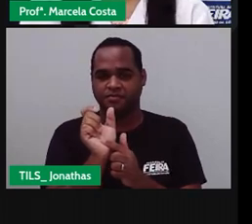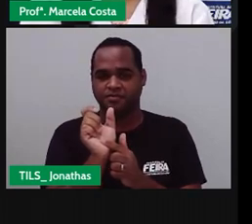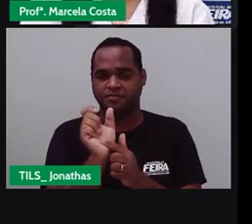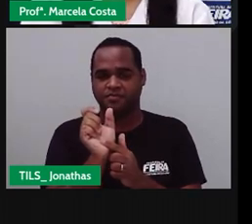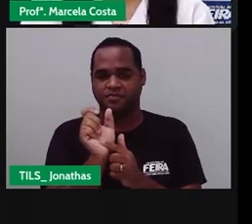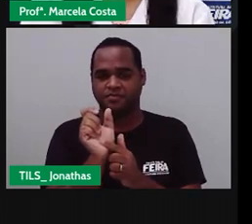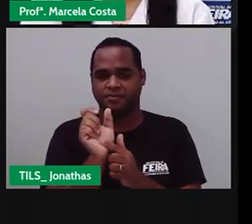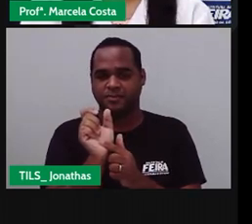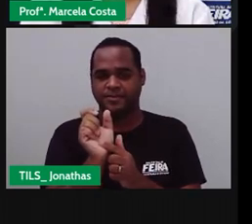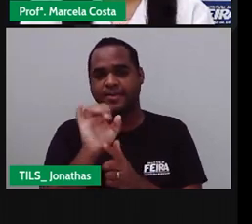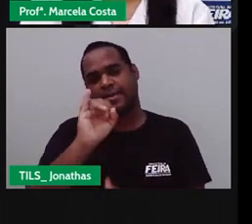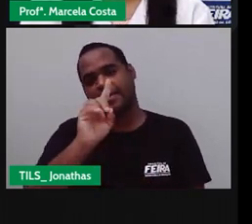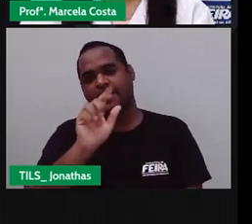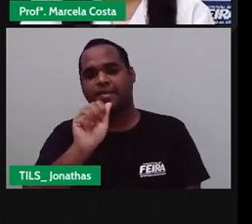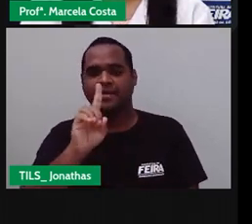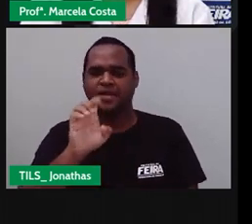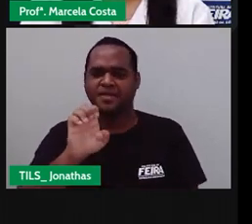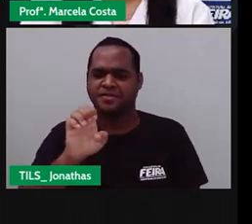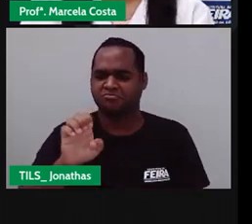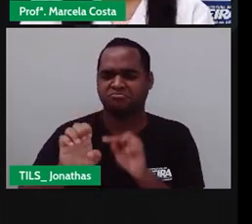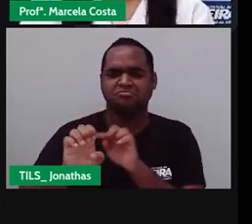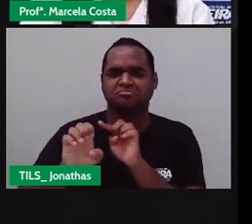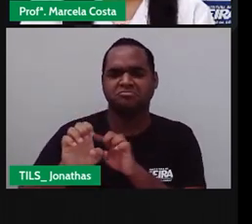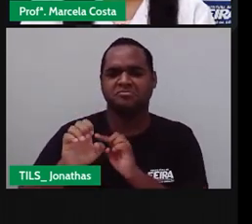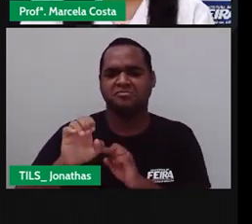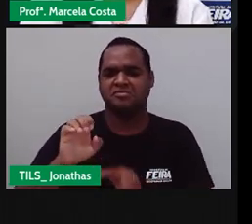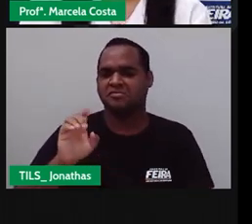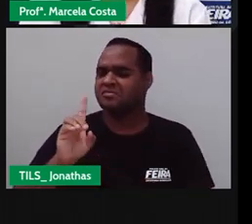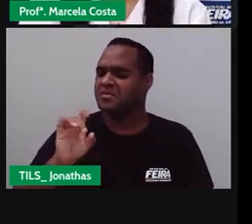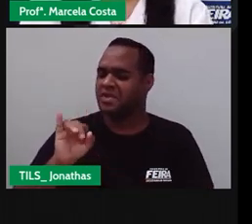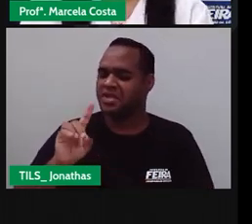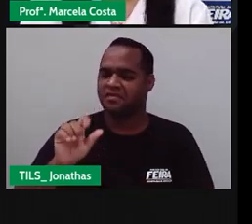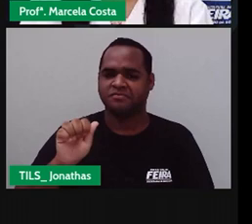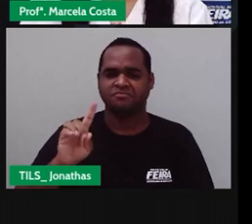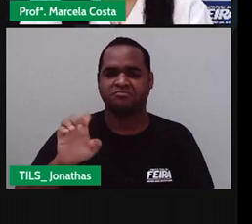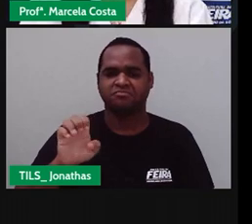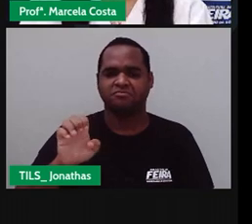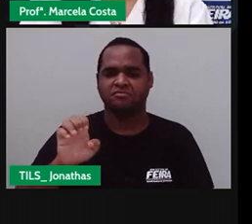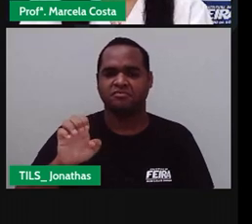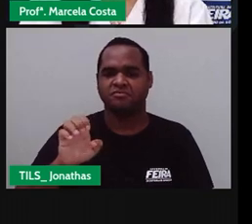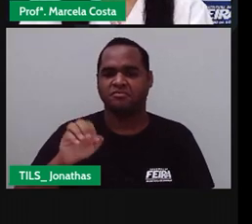Idade Está vendo? Escreva aí No caderno